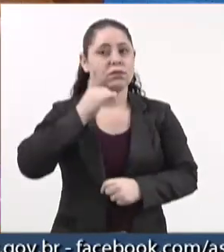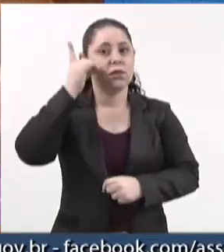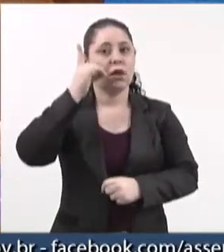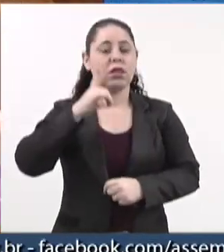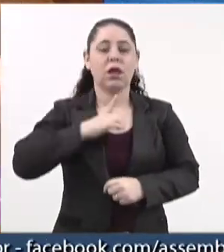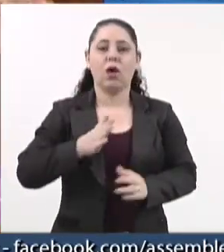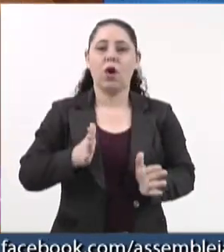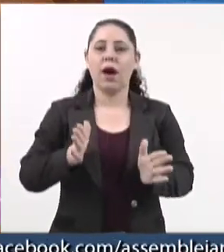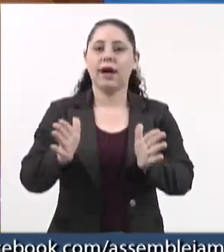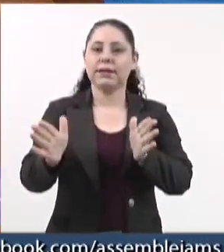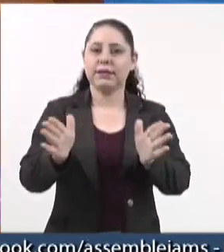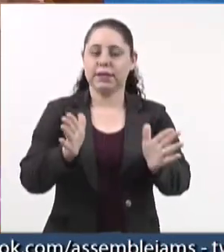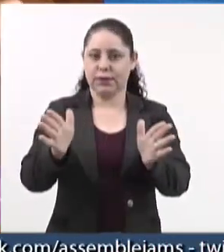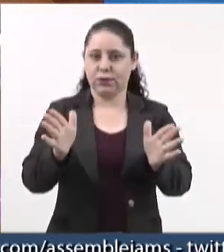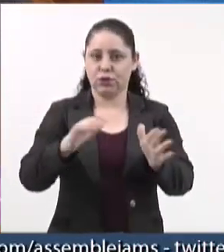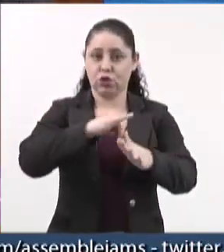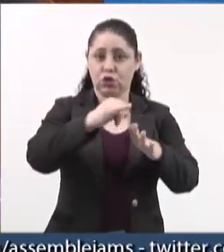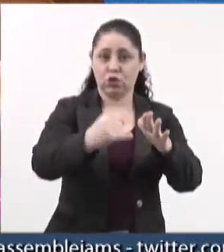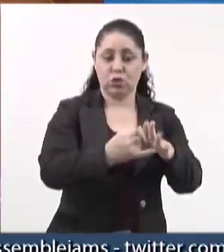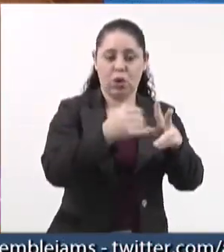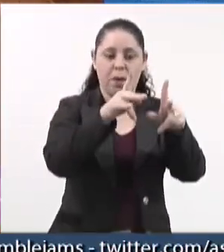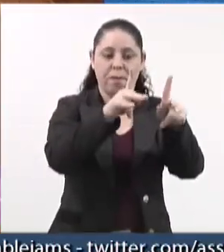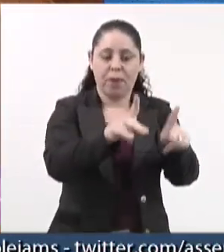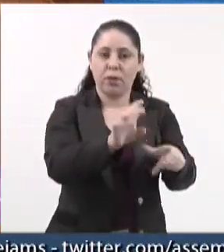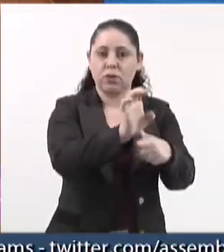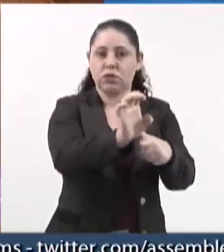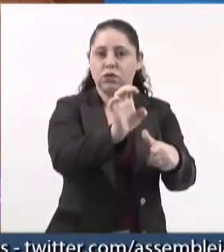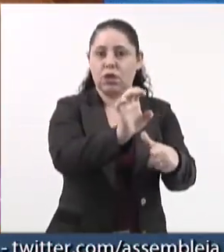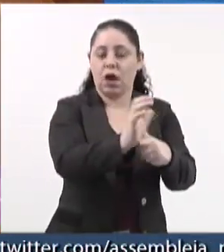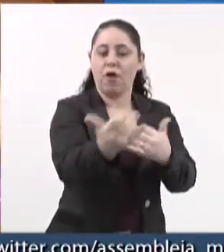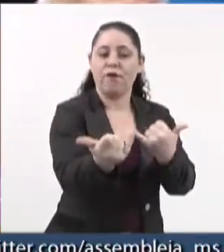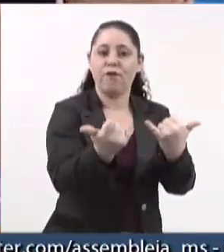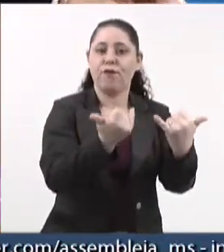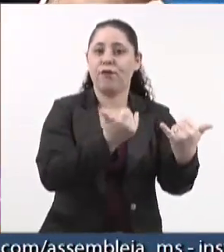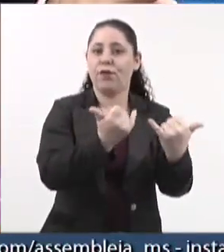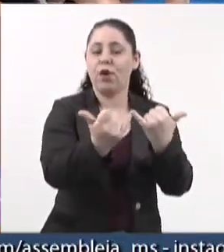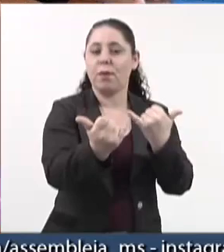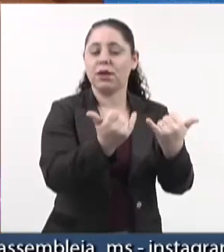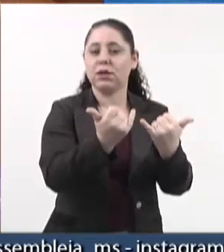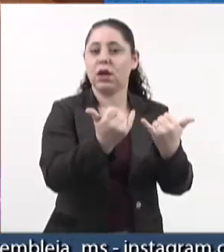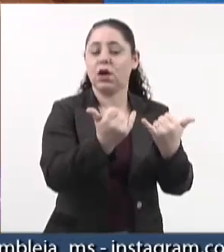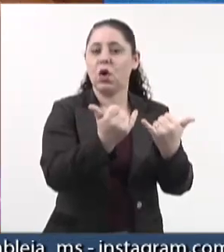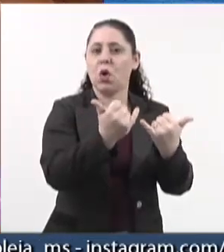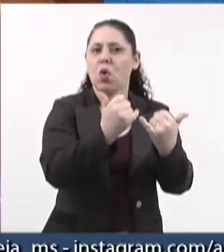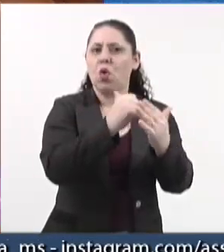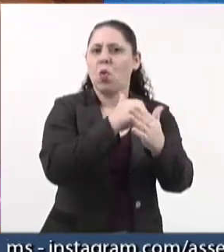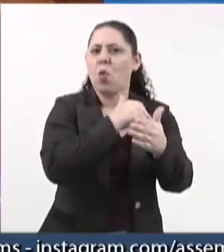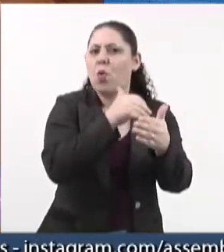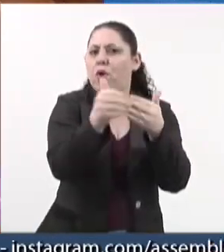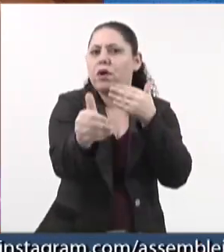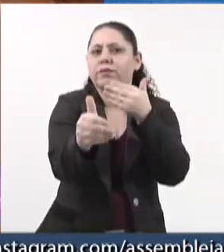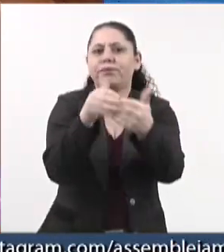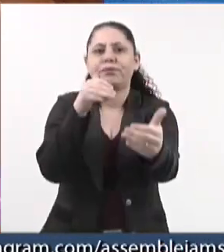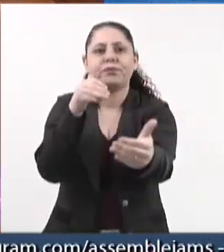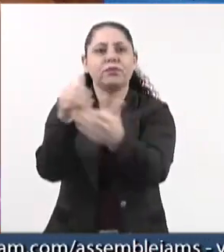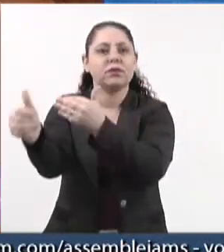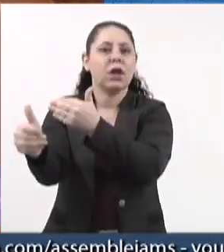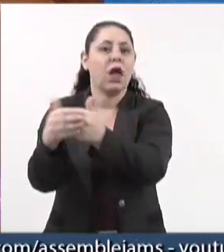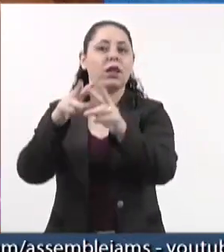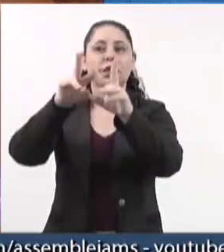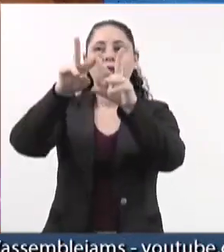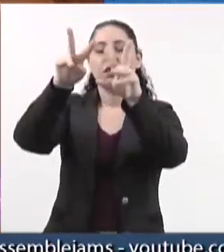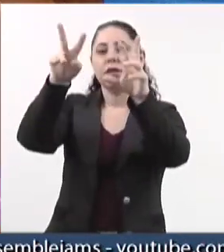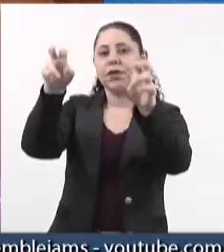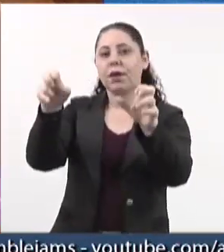terão acesso às repartições públicas estaduais para se informarem sobre qualquer assunto